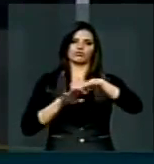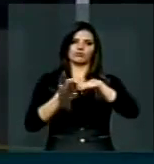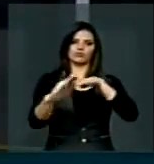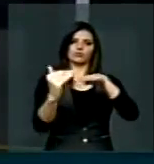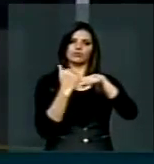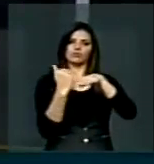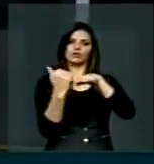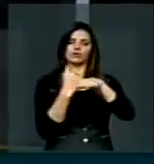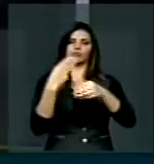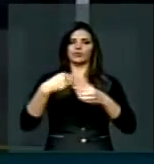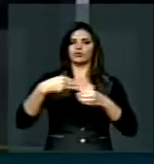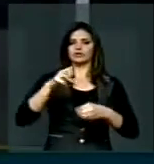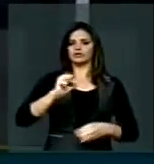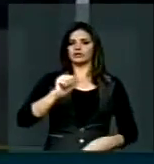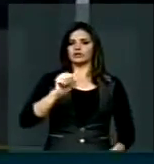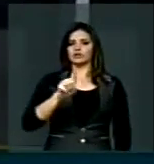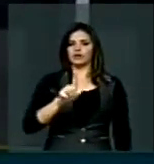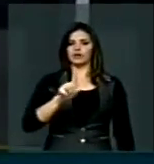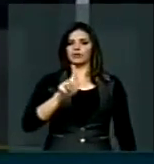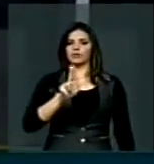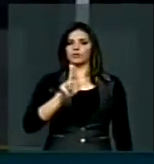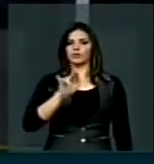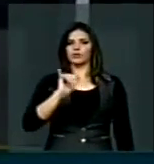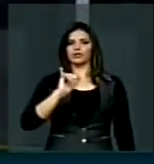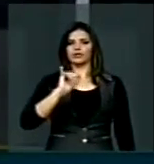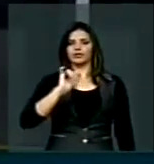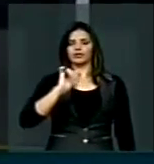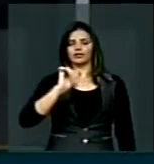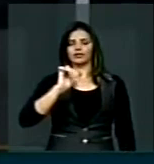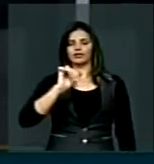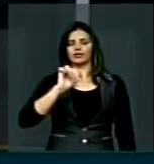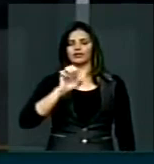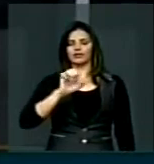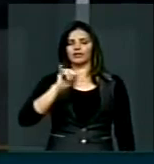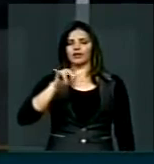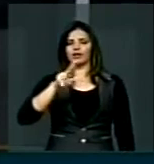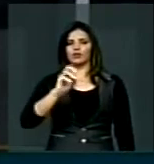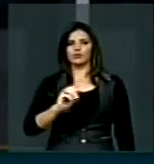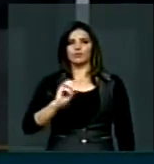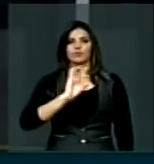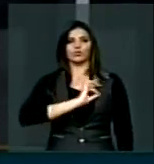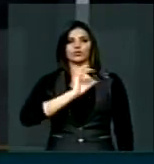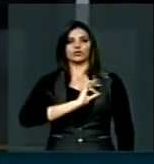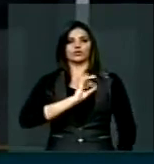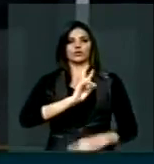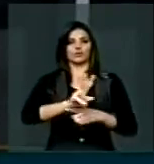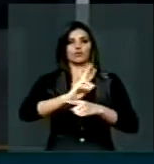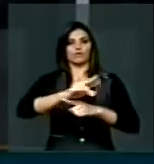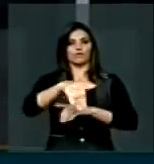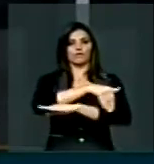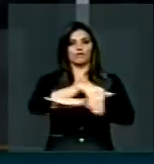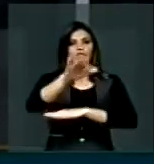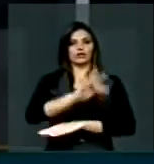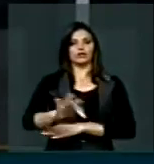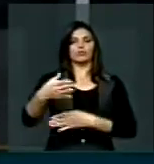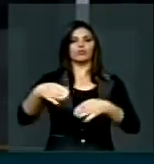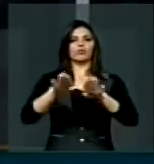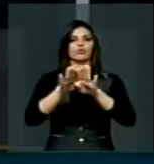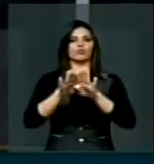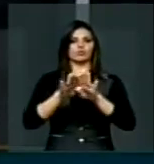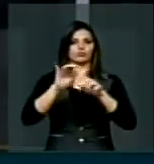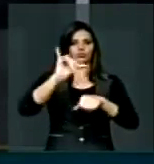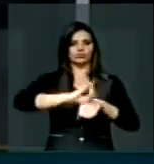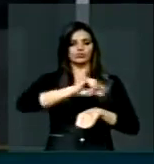município de Salgueiro, minha querida Salgueiro, a Polícia Rodoviária Federal fechou o posto